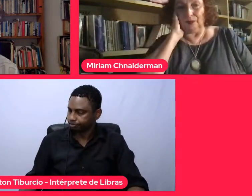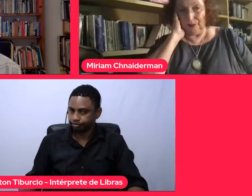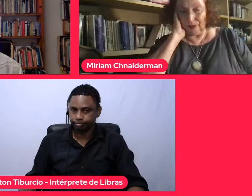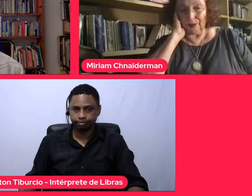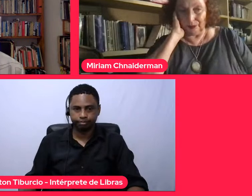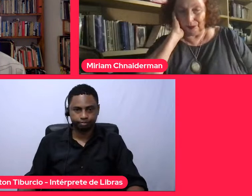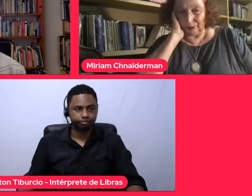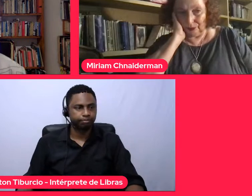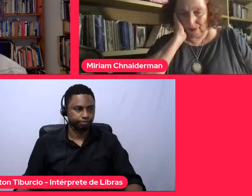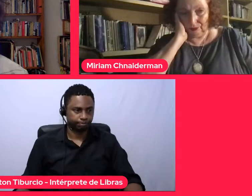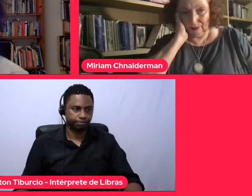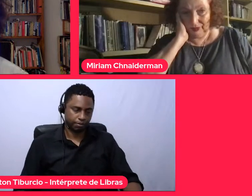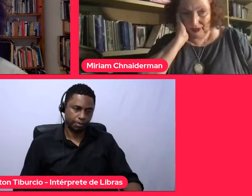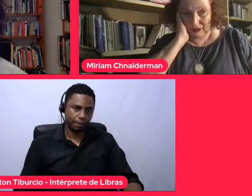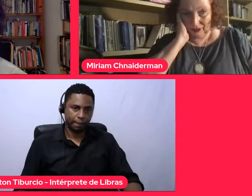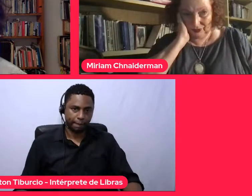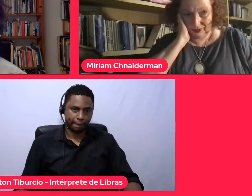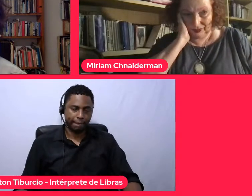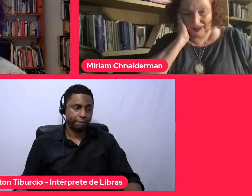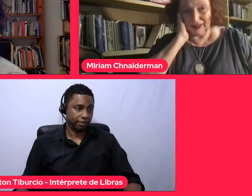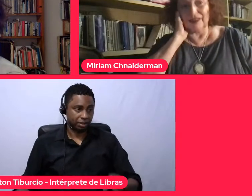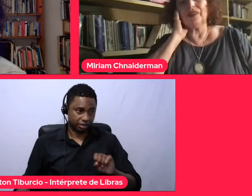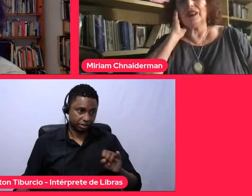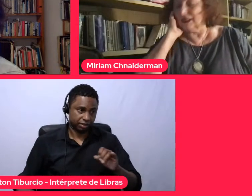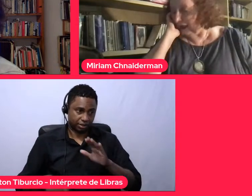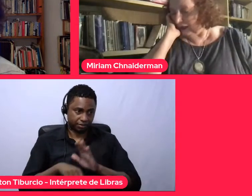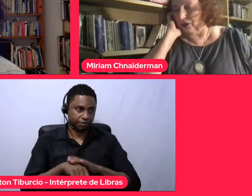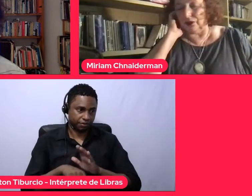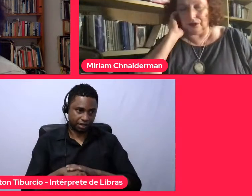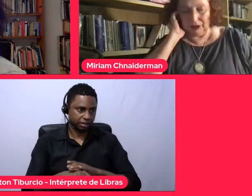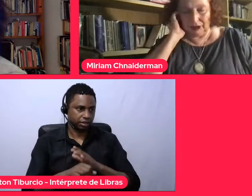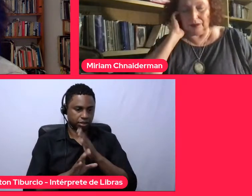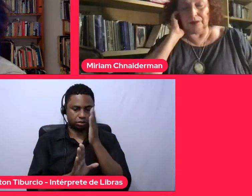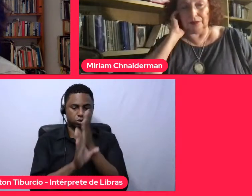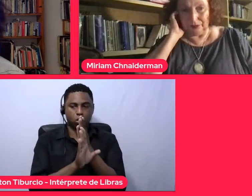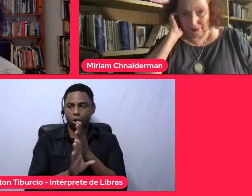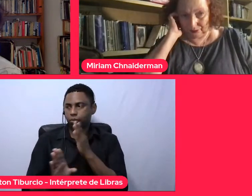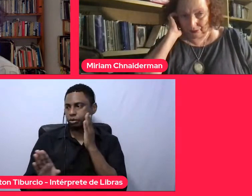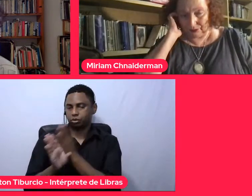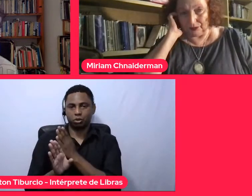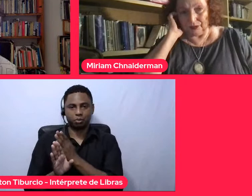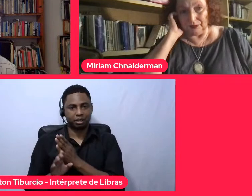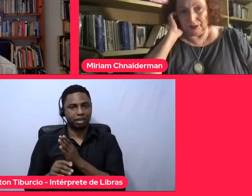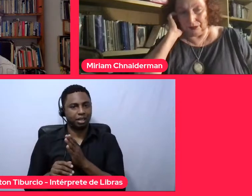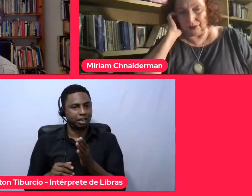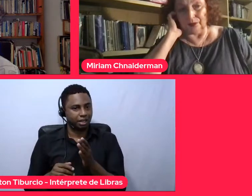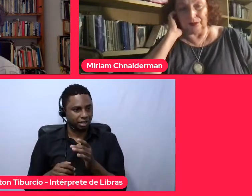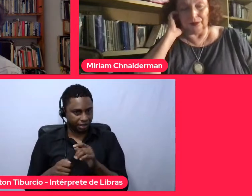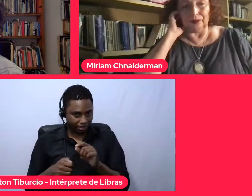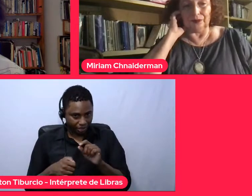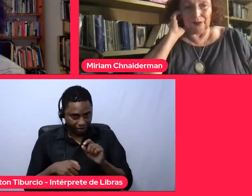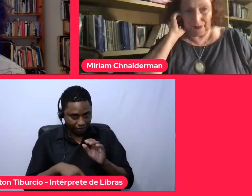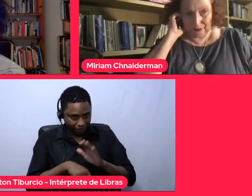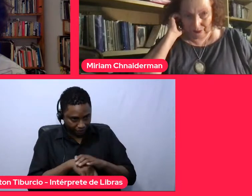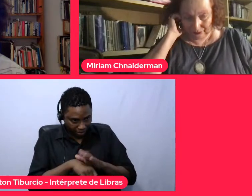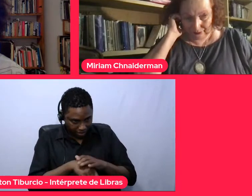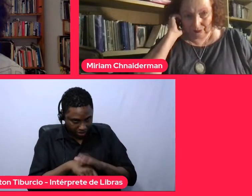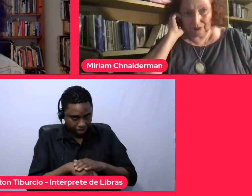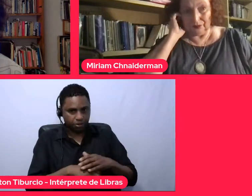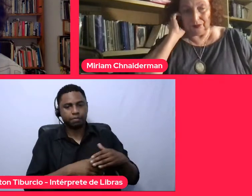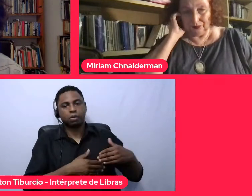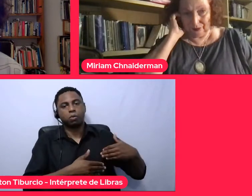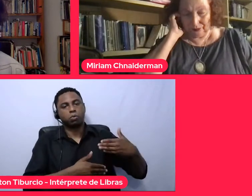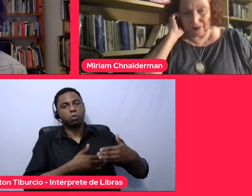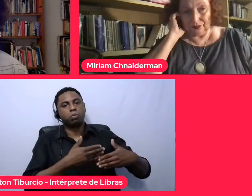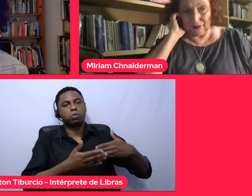para quem faz também é uma descoberta o tempo todo, porque fazer, é ao fazer, é no processo que